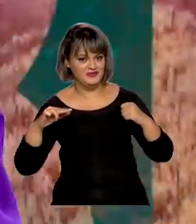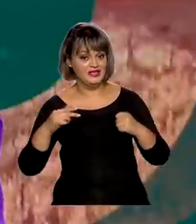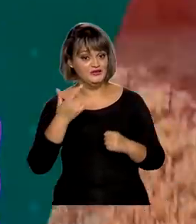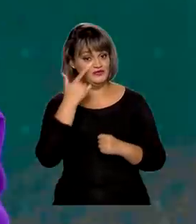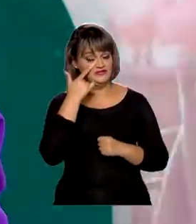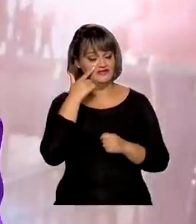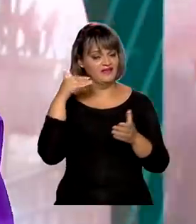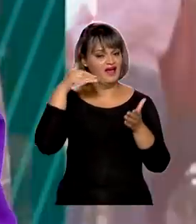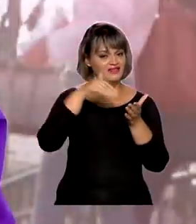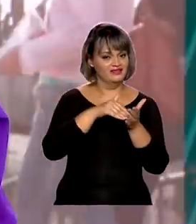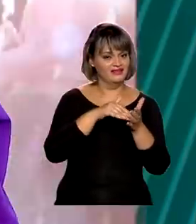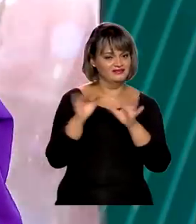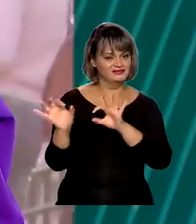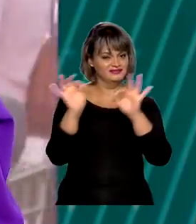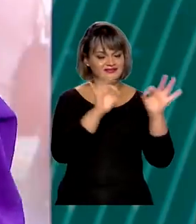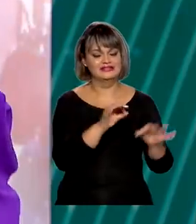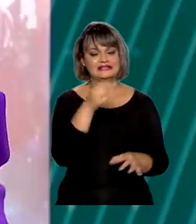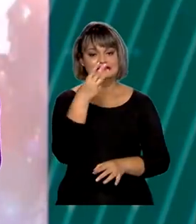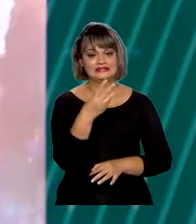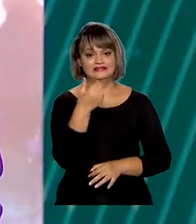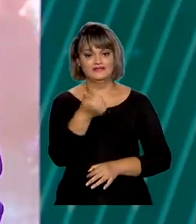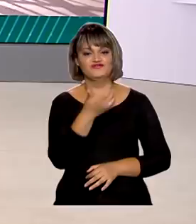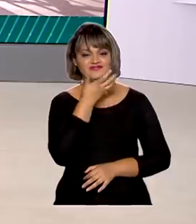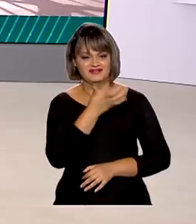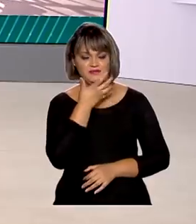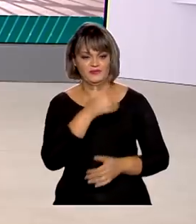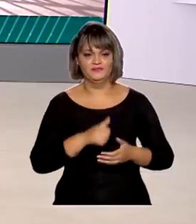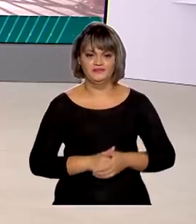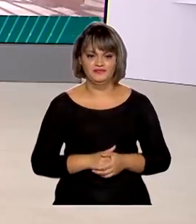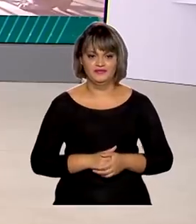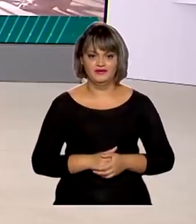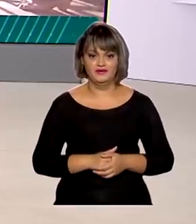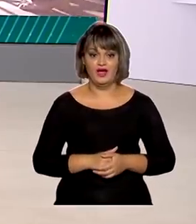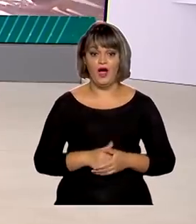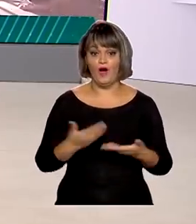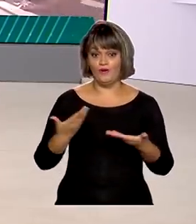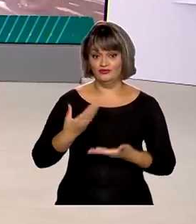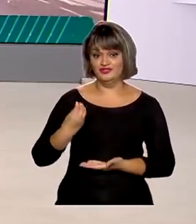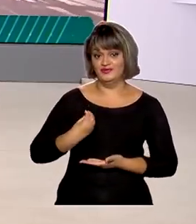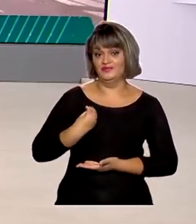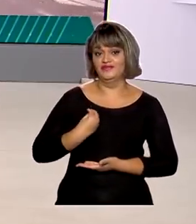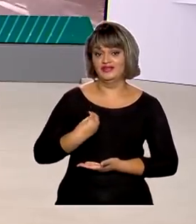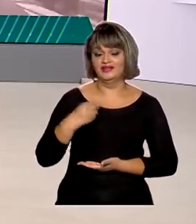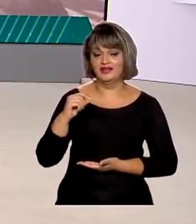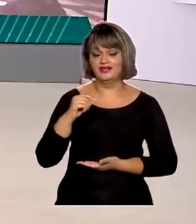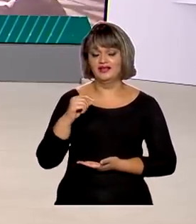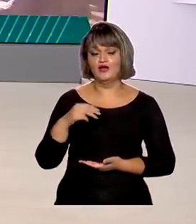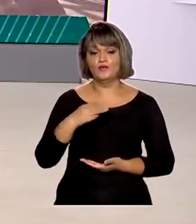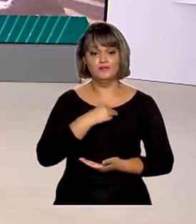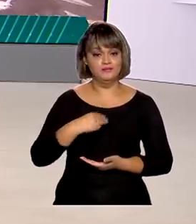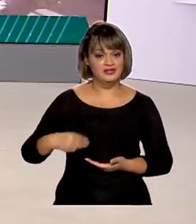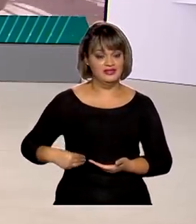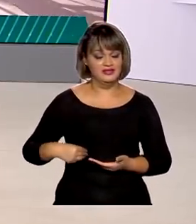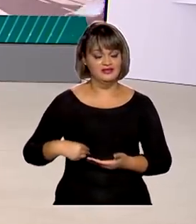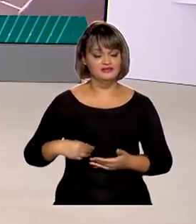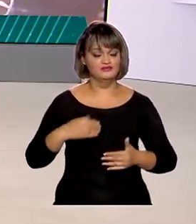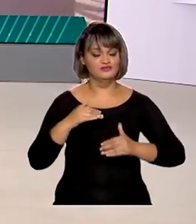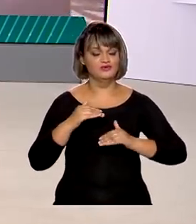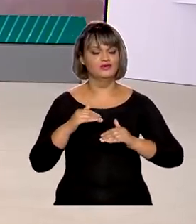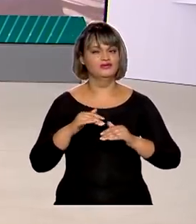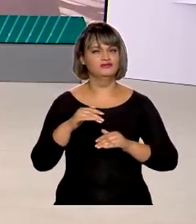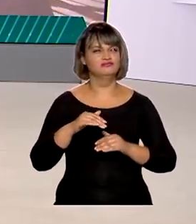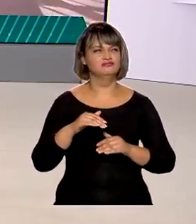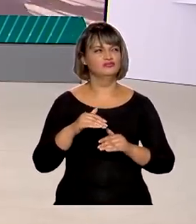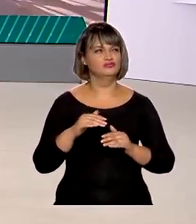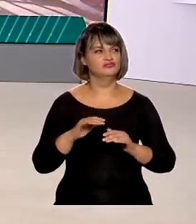Brasil, que vão ao ar até 31 de dezembro. Hoje, vamos acompanhar o que disse o ministro do Desenvolvimento